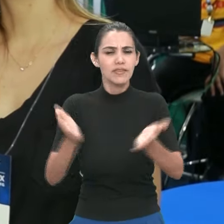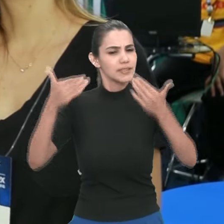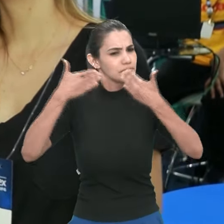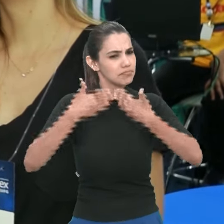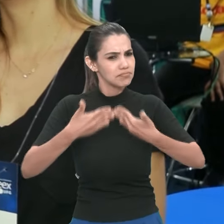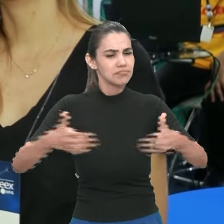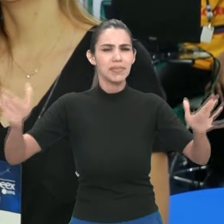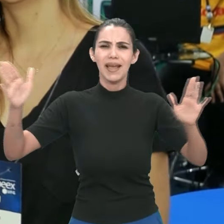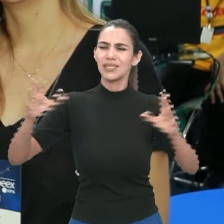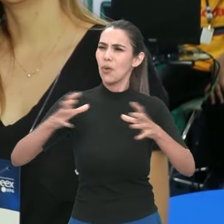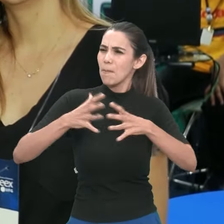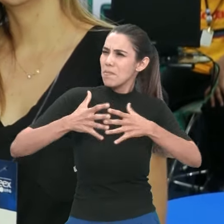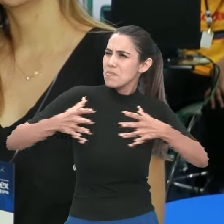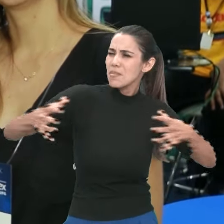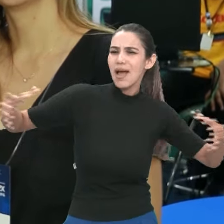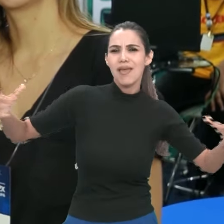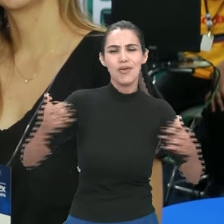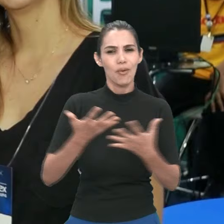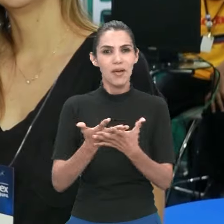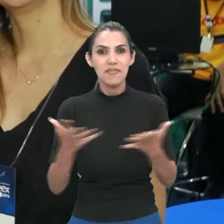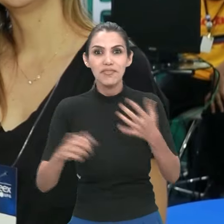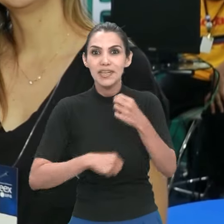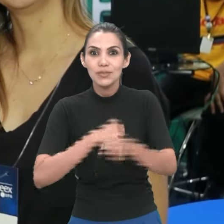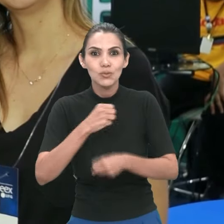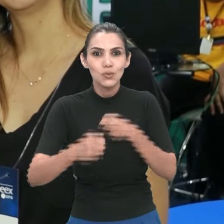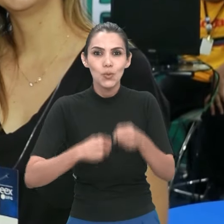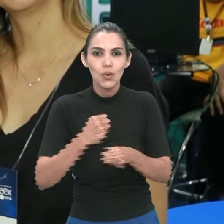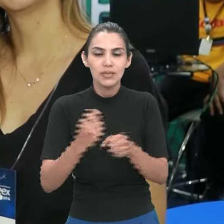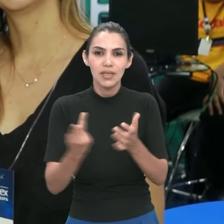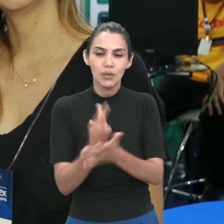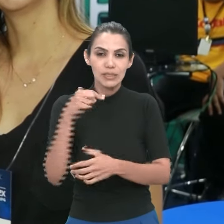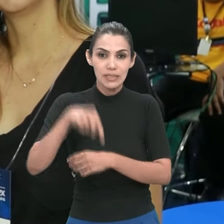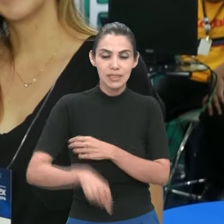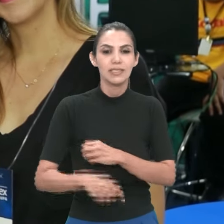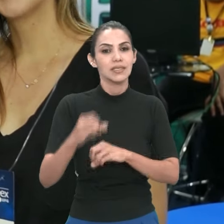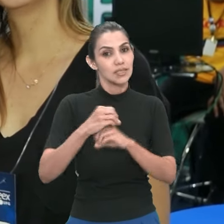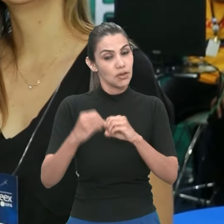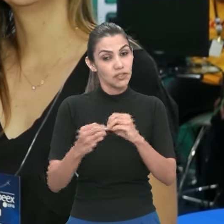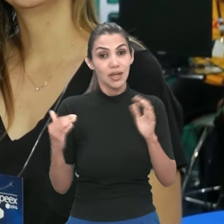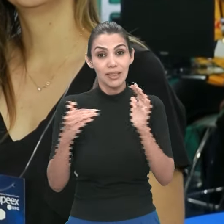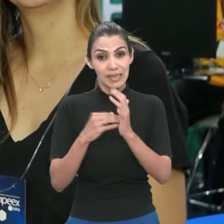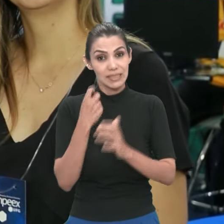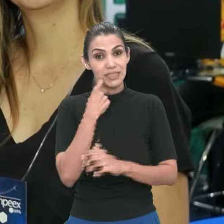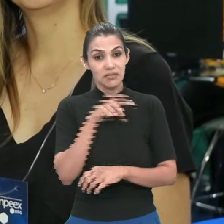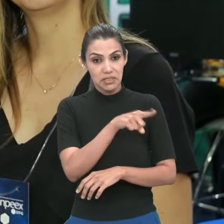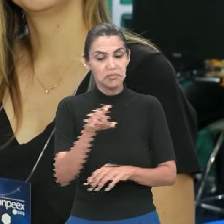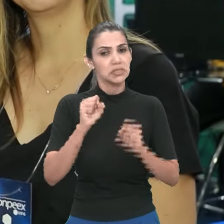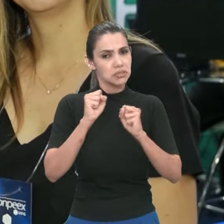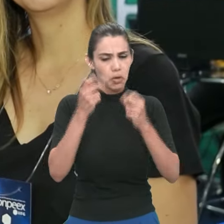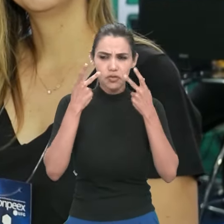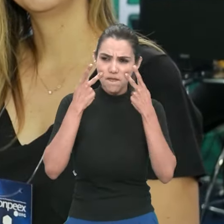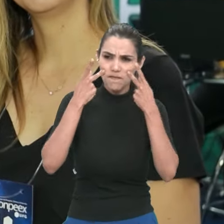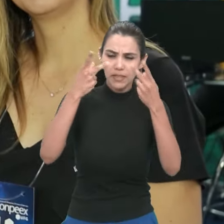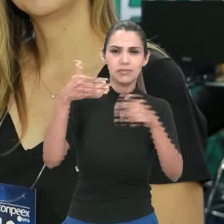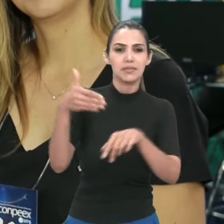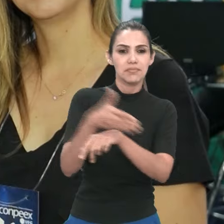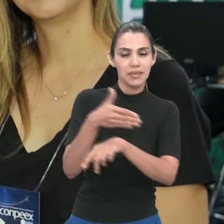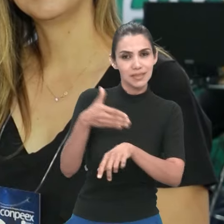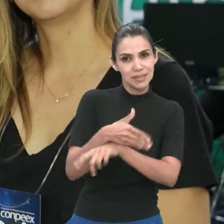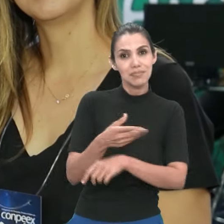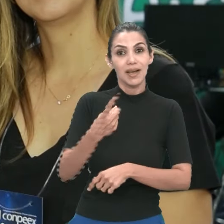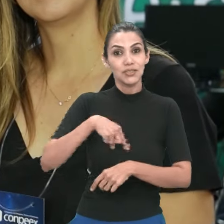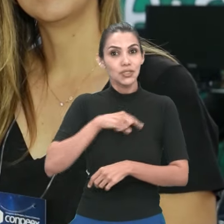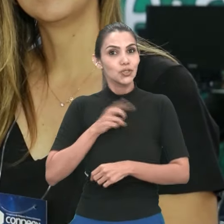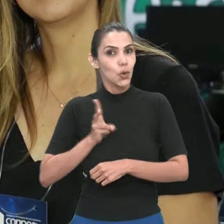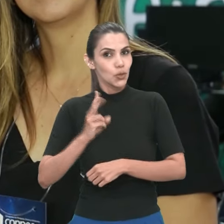anual da UFG. E fica o convite, né? Até sexta-feira você pode vir aqui participar. A gente segue na cobertura do